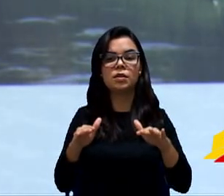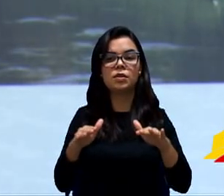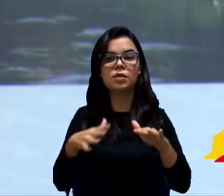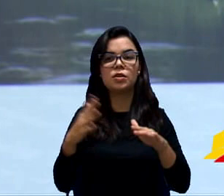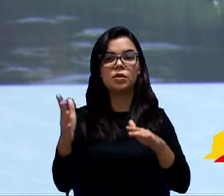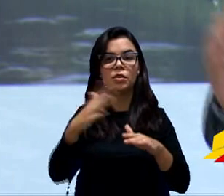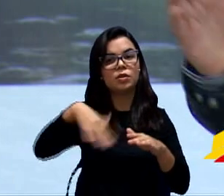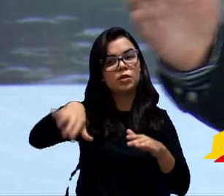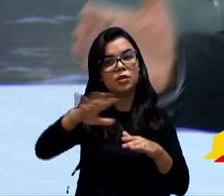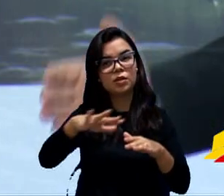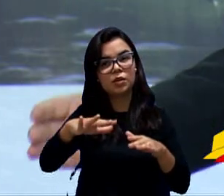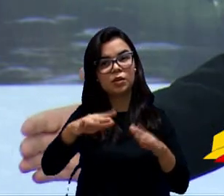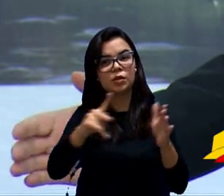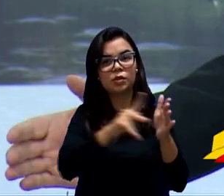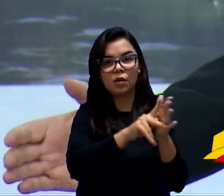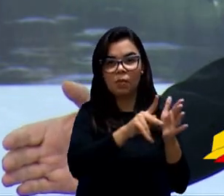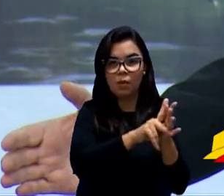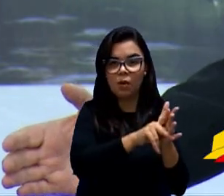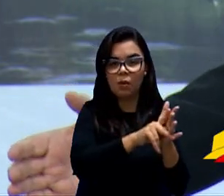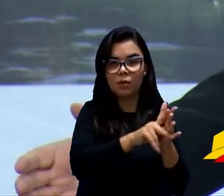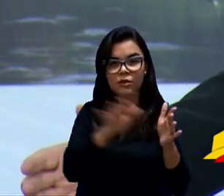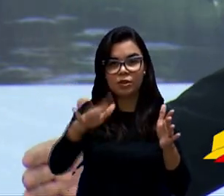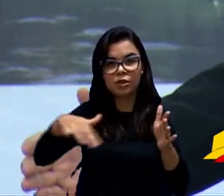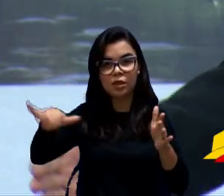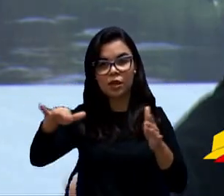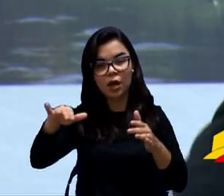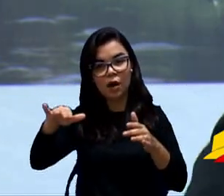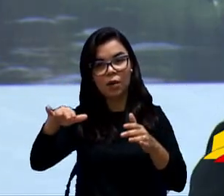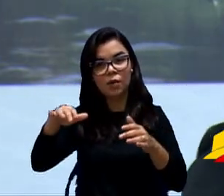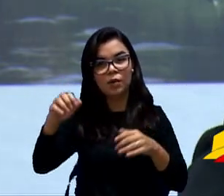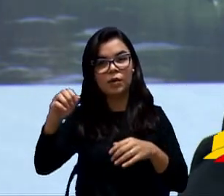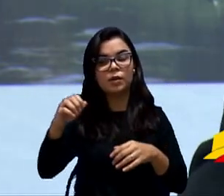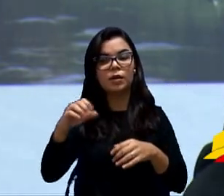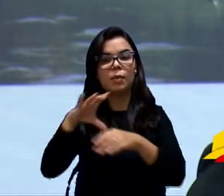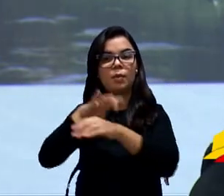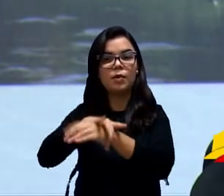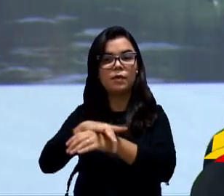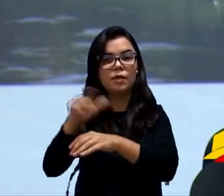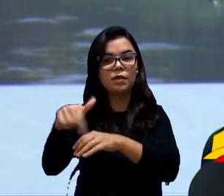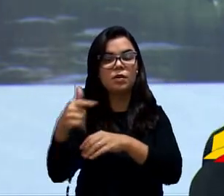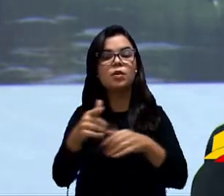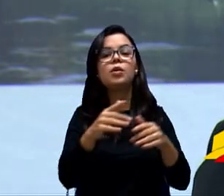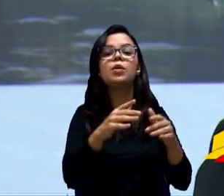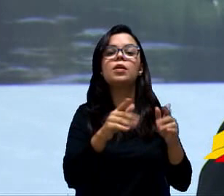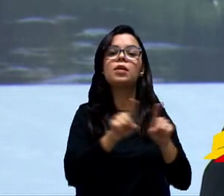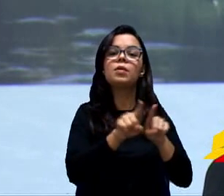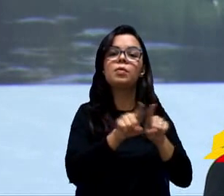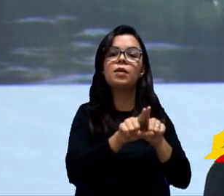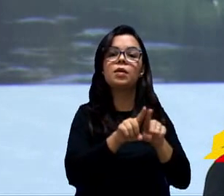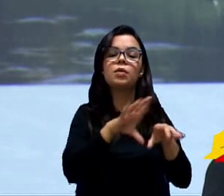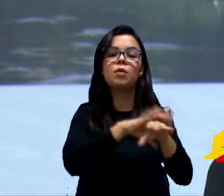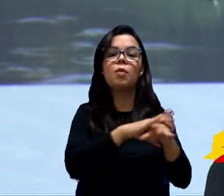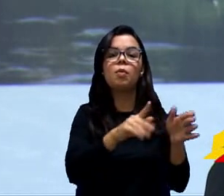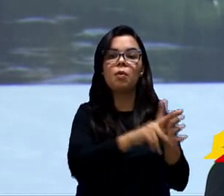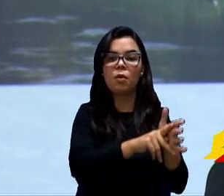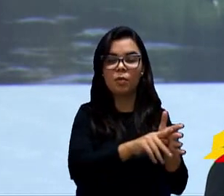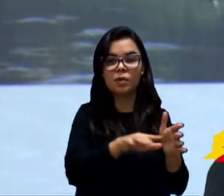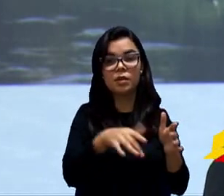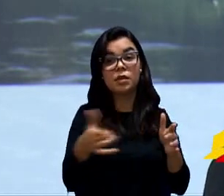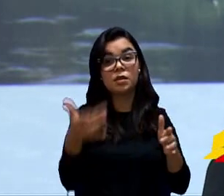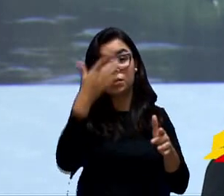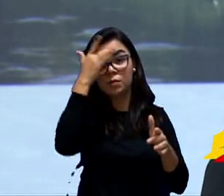Social e o regime próprio da Previdência Social. E essas pessoas vieram de cobrança, eles